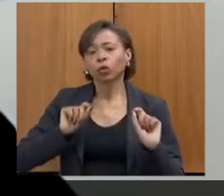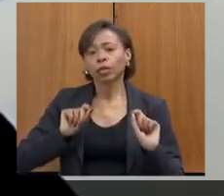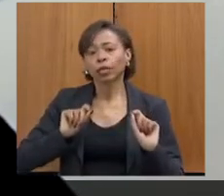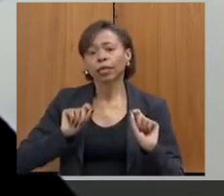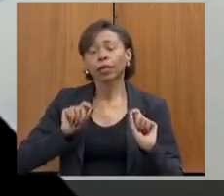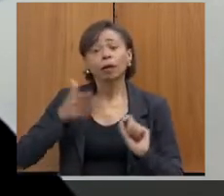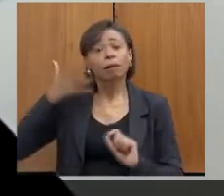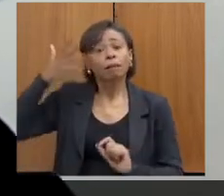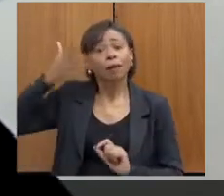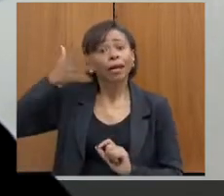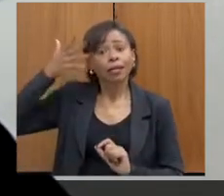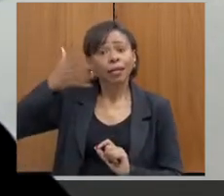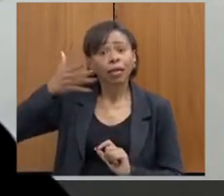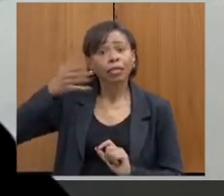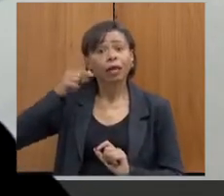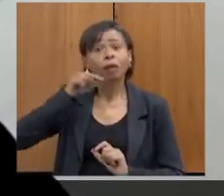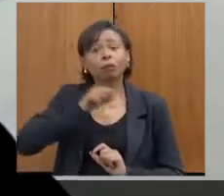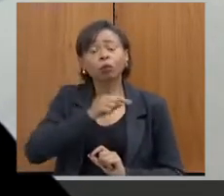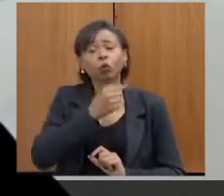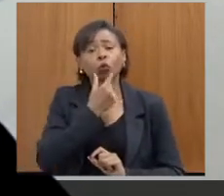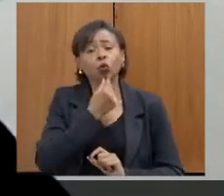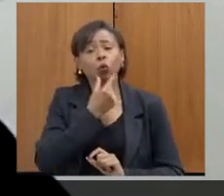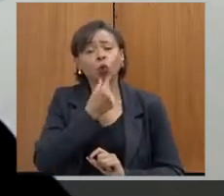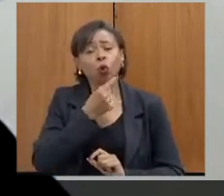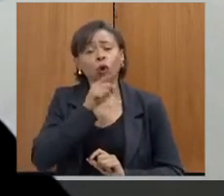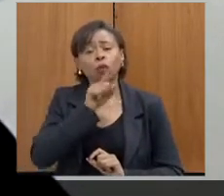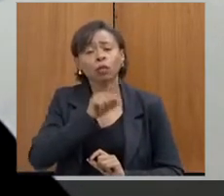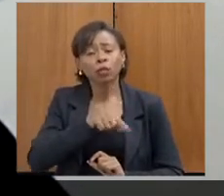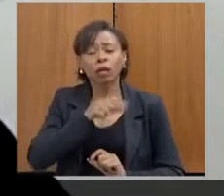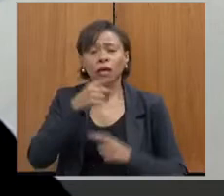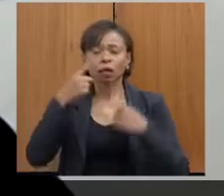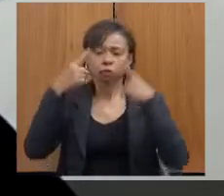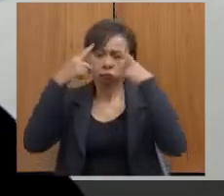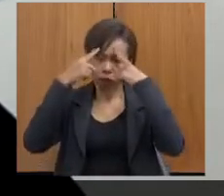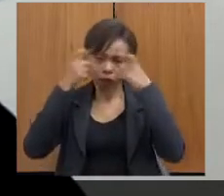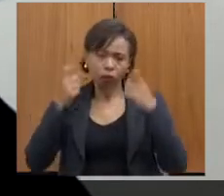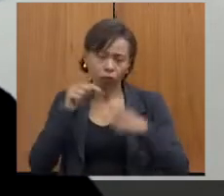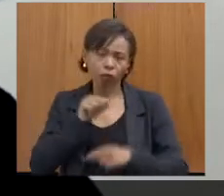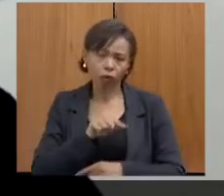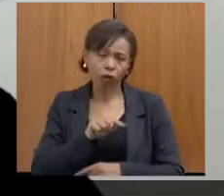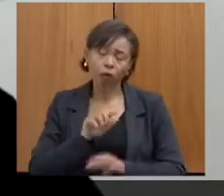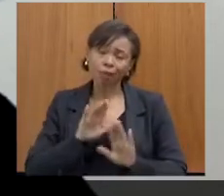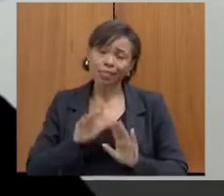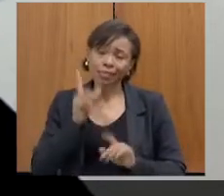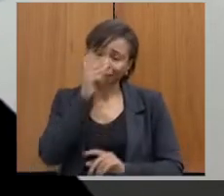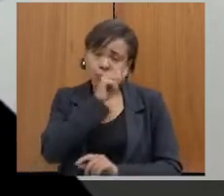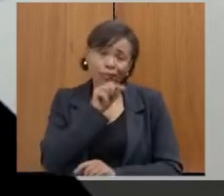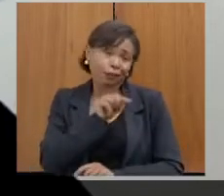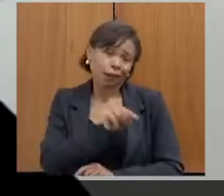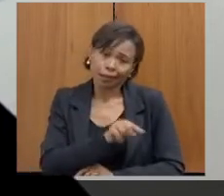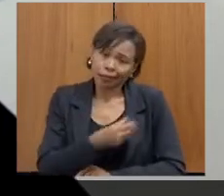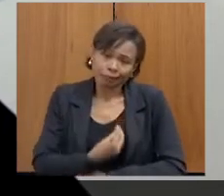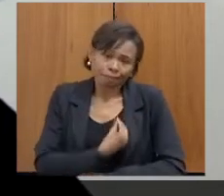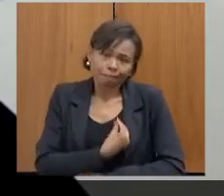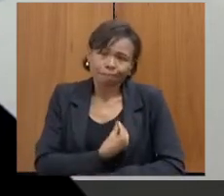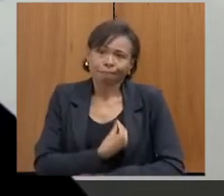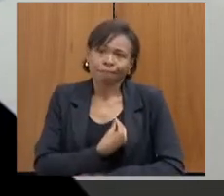agressor, só que a dificuldade seria em o agressor participar dessas